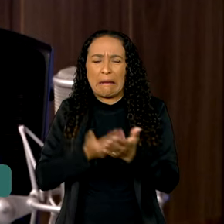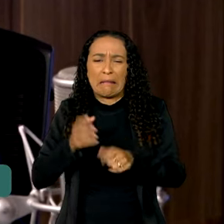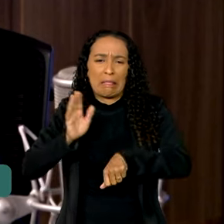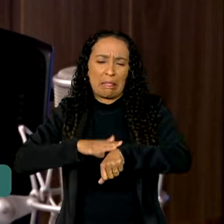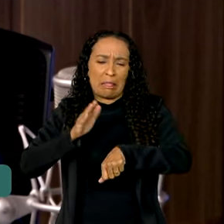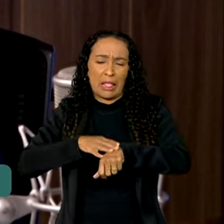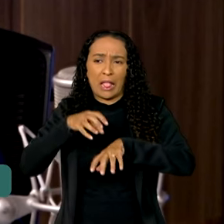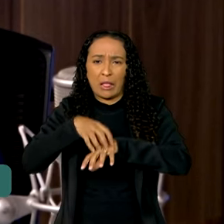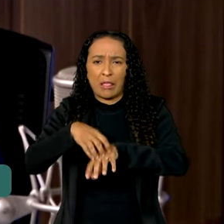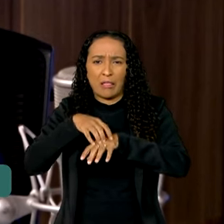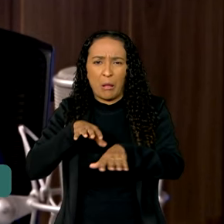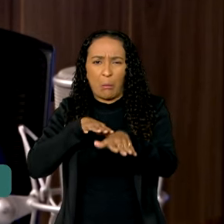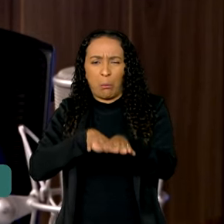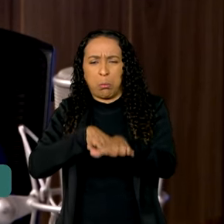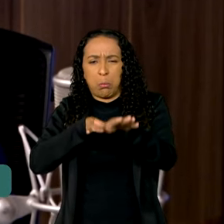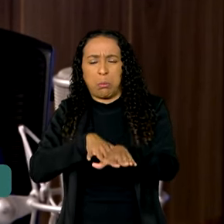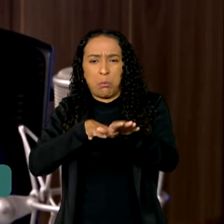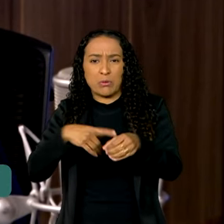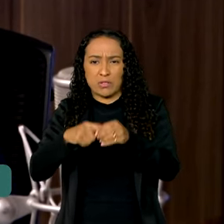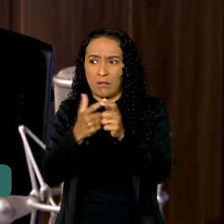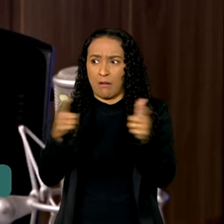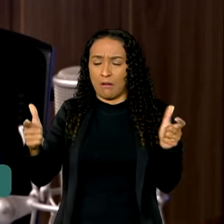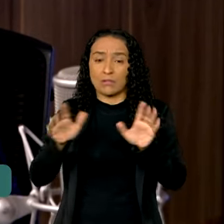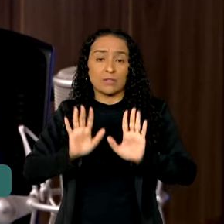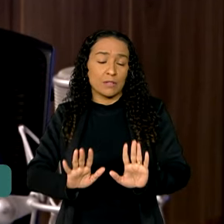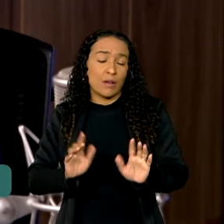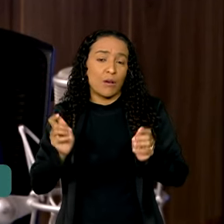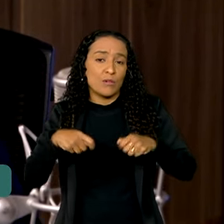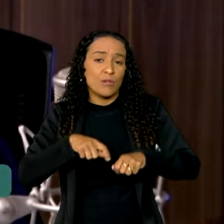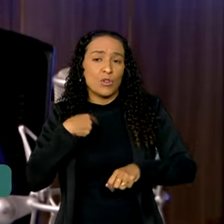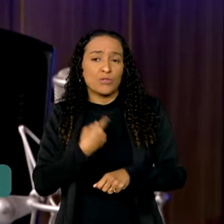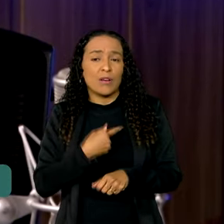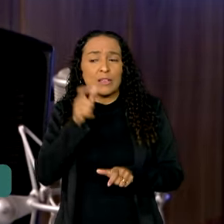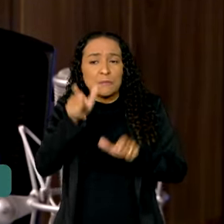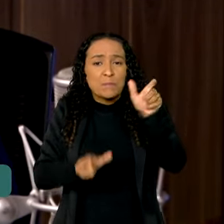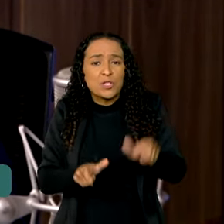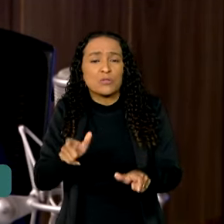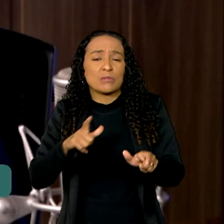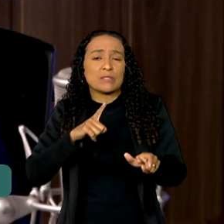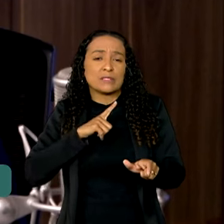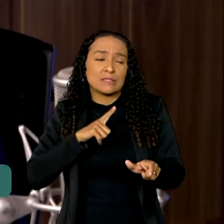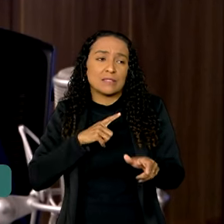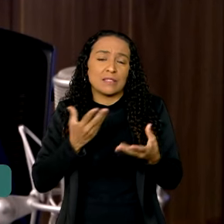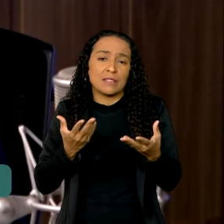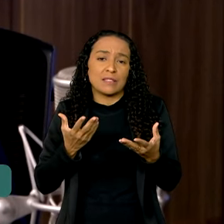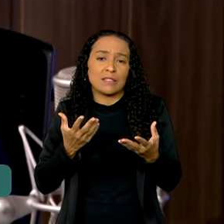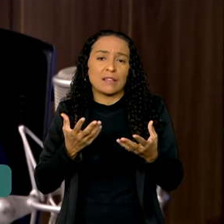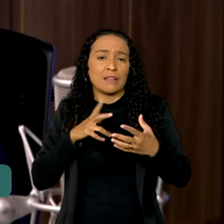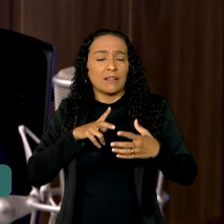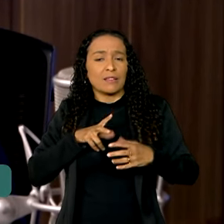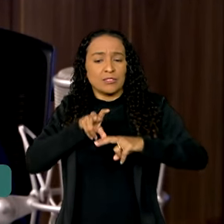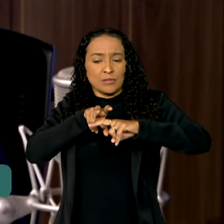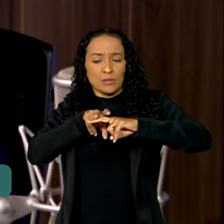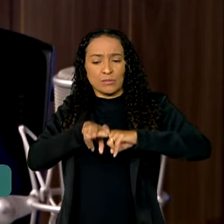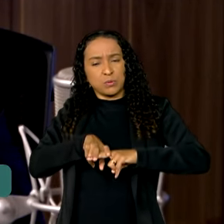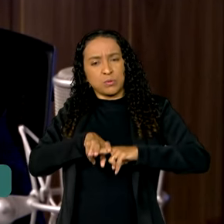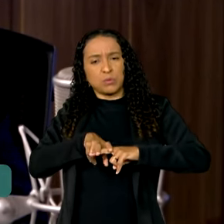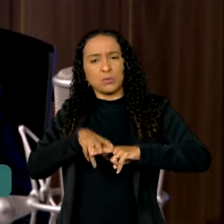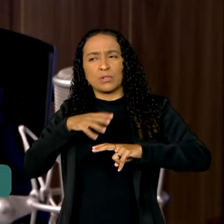no trânsito, nas nossas grandes cidades. Então, que a gente, pelo menos, que as pessoas possam estar num